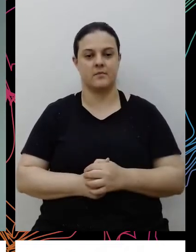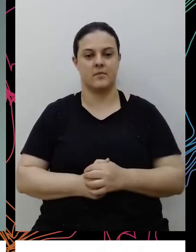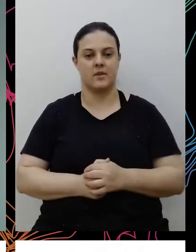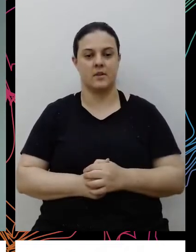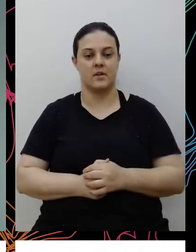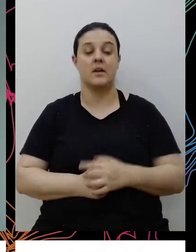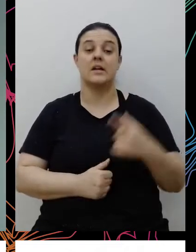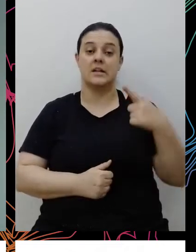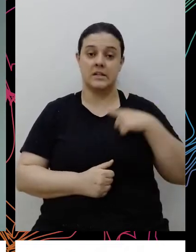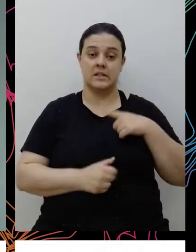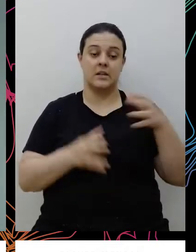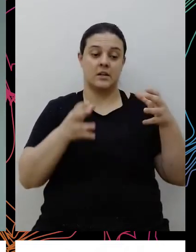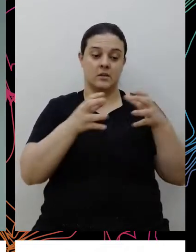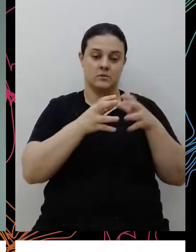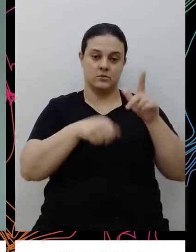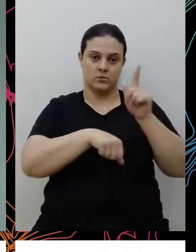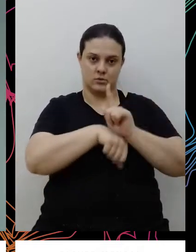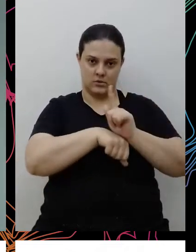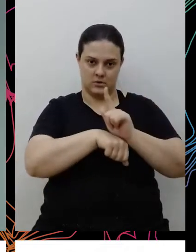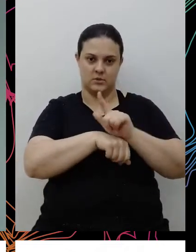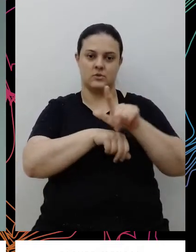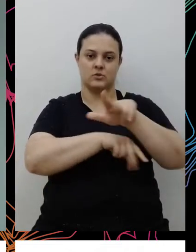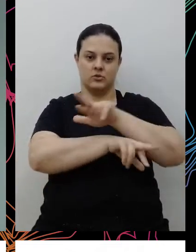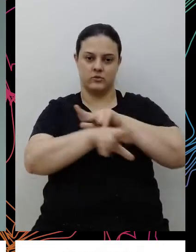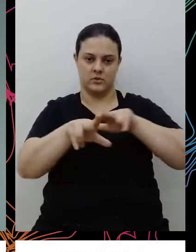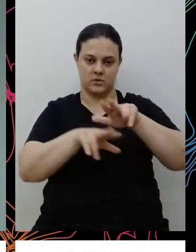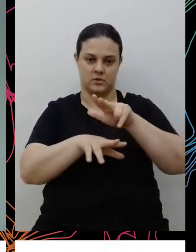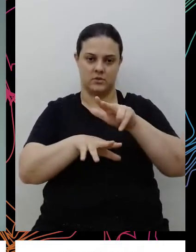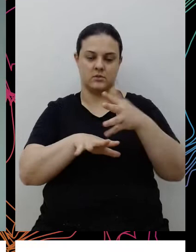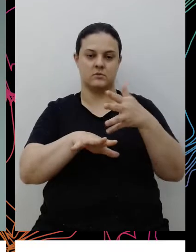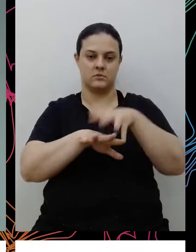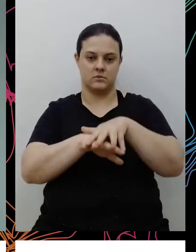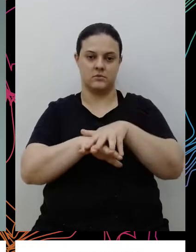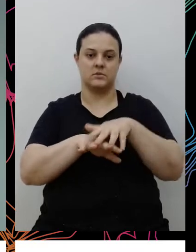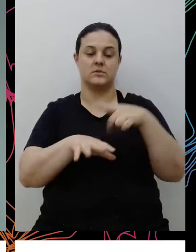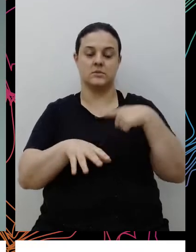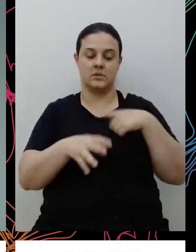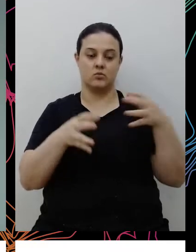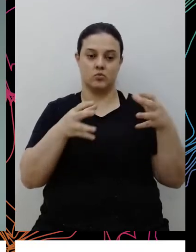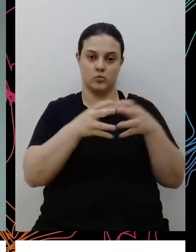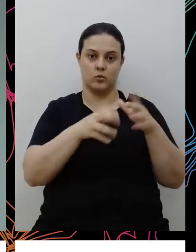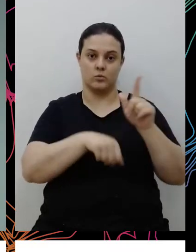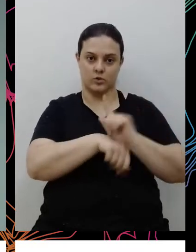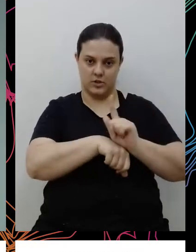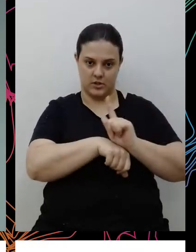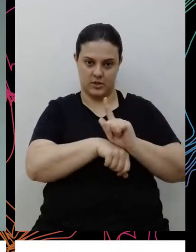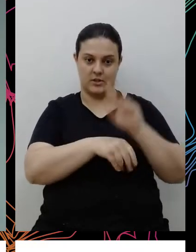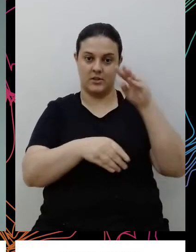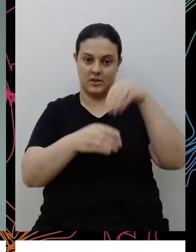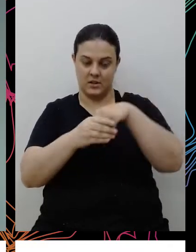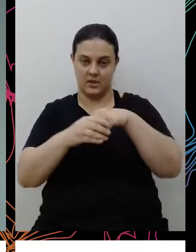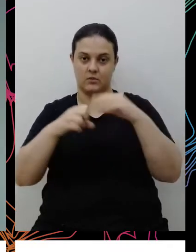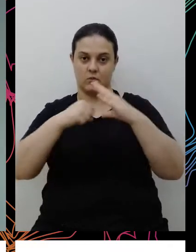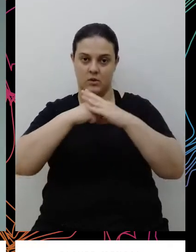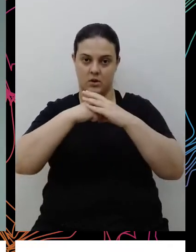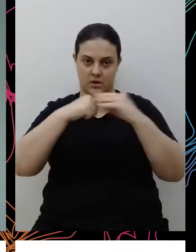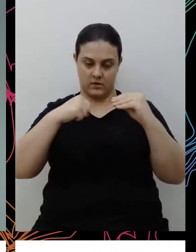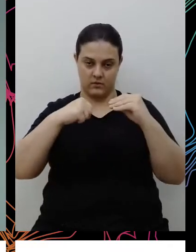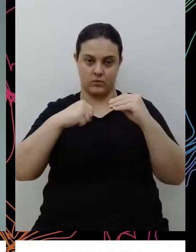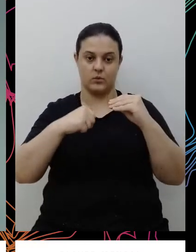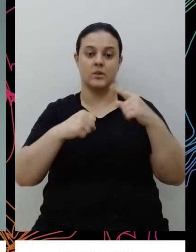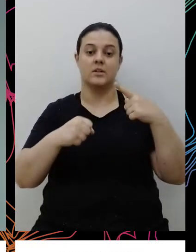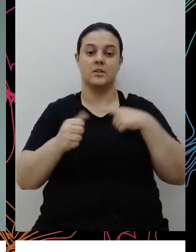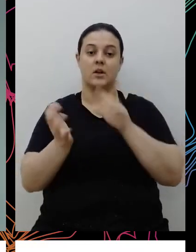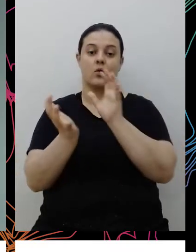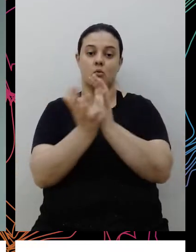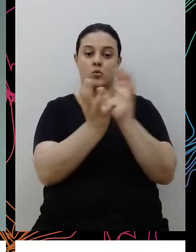governança de diversidade e inclusão, né? Então nós somos uma gerência de diversidade e inclusão dentro do grupo Carrefour Brasil. Nós temos os grupos de